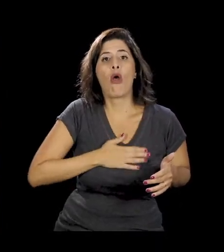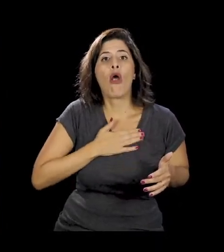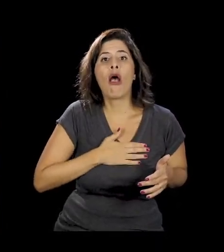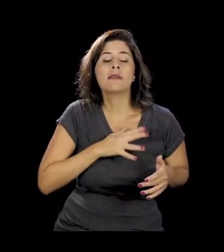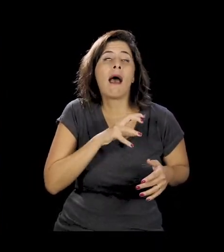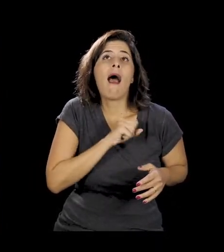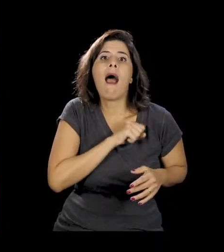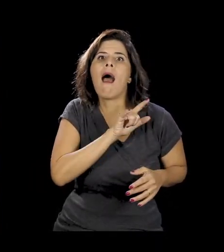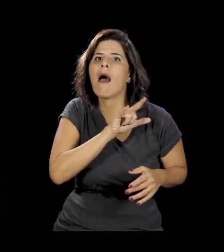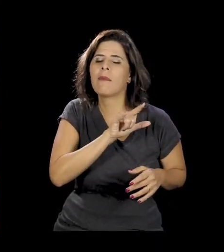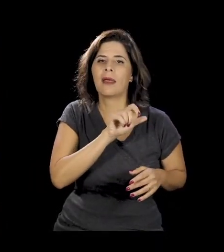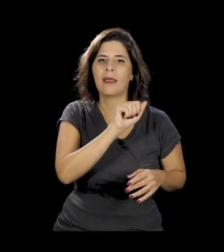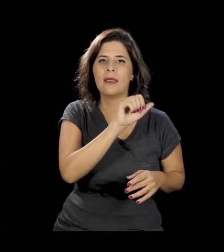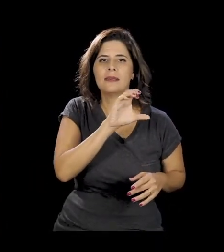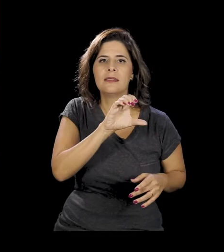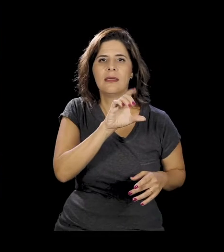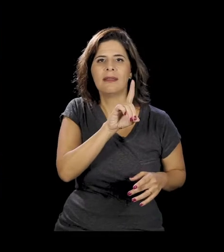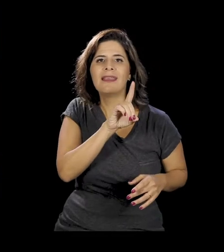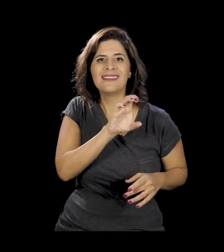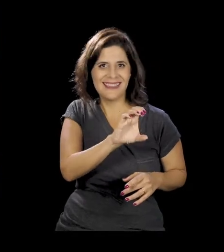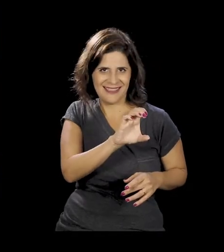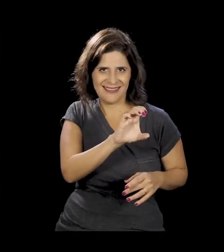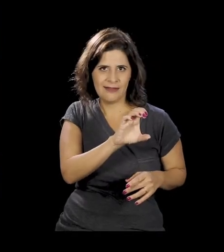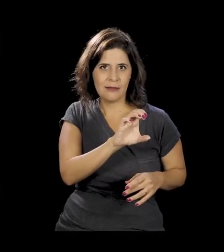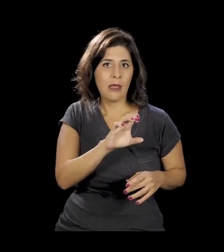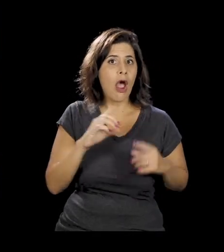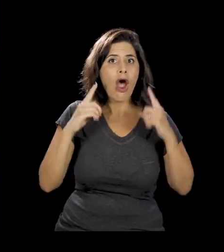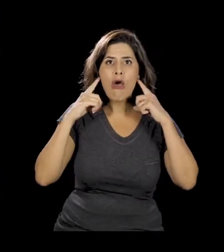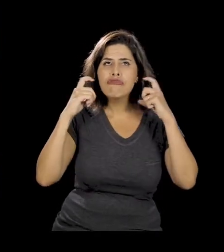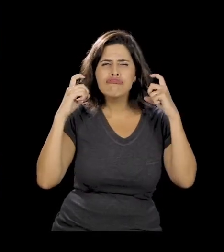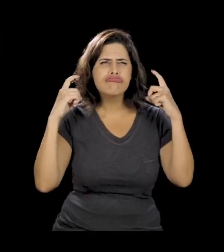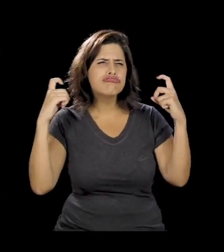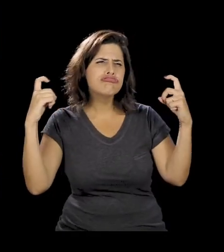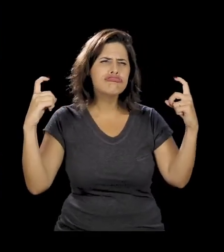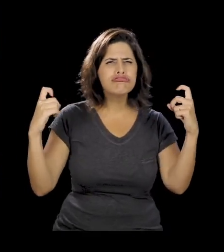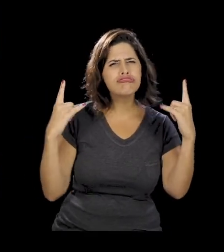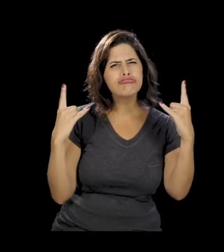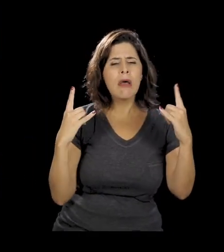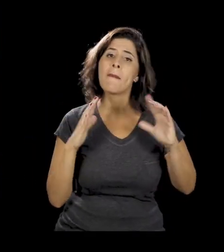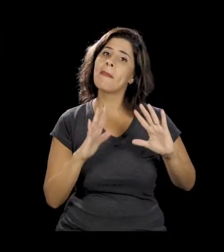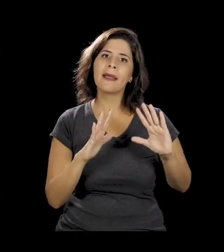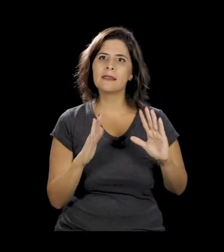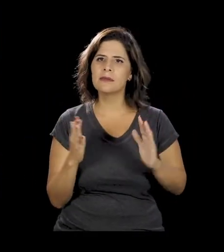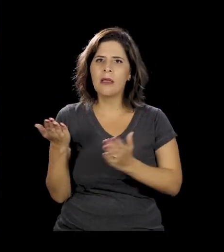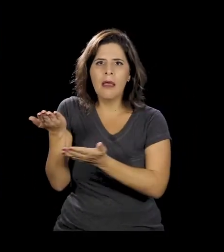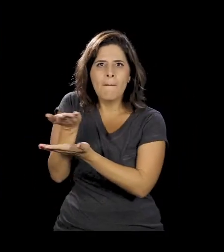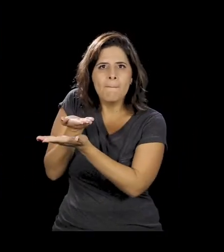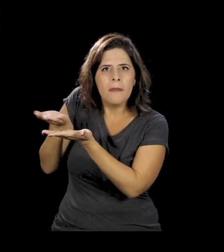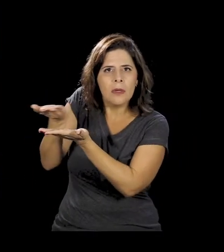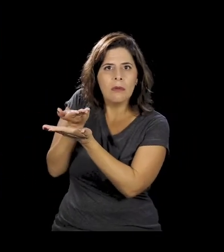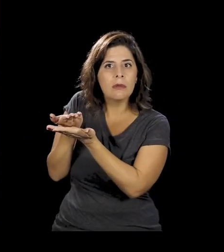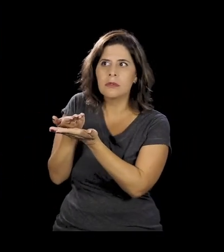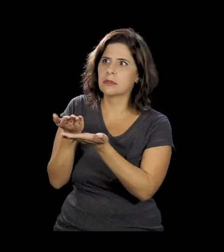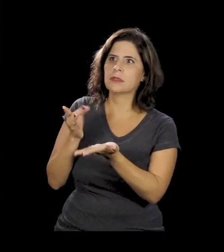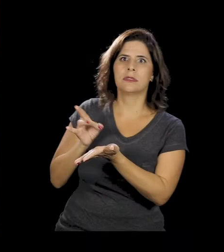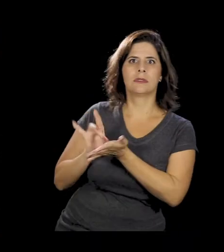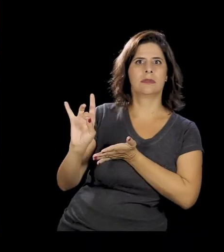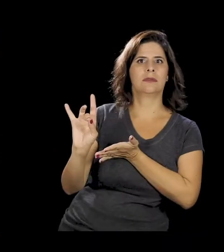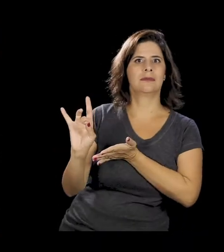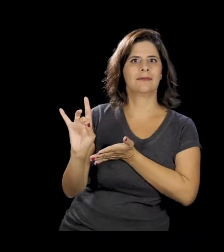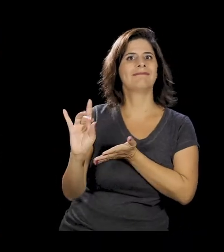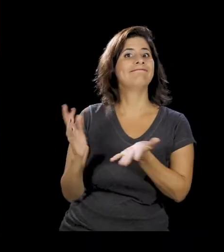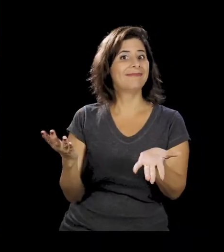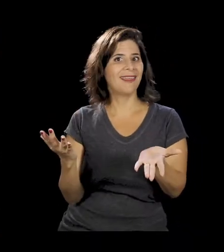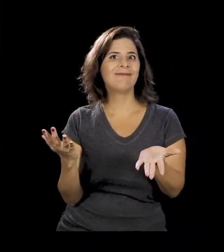adora o ICDC, escuta super alto, mas ele não suporta ouvir o barulho do micro-ondas. Então, são